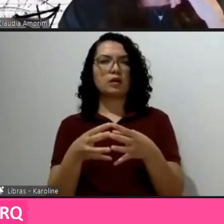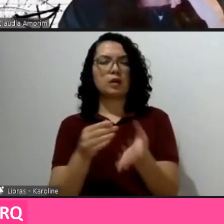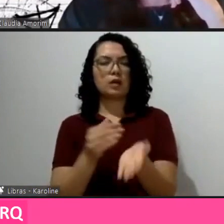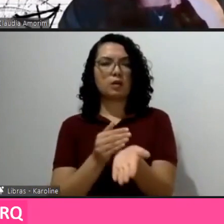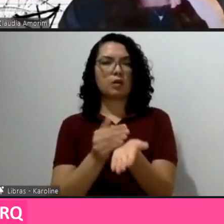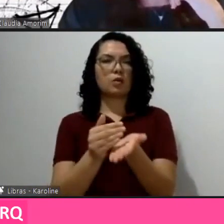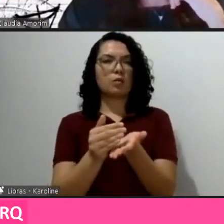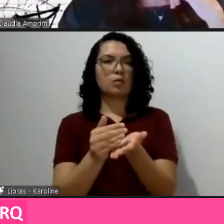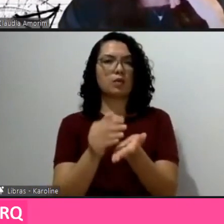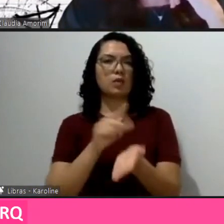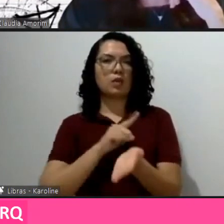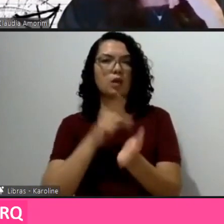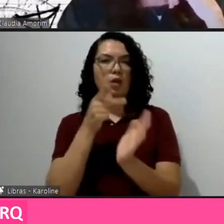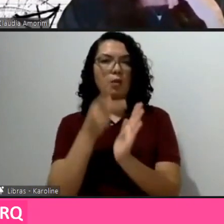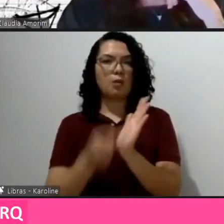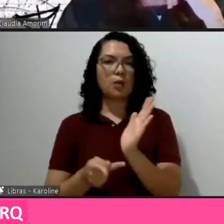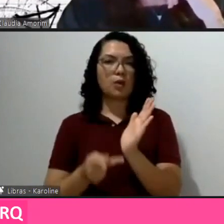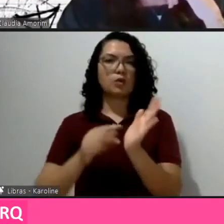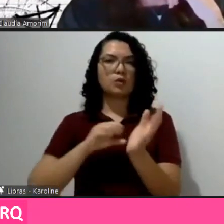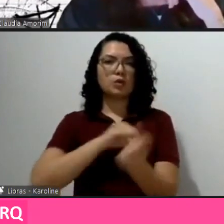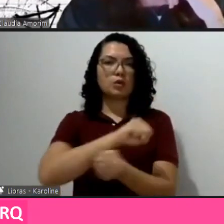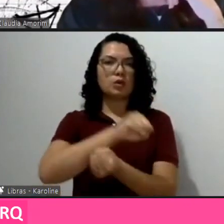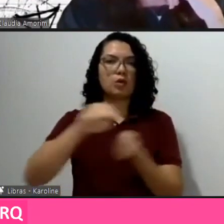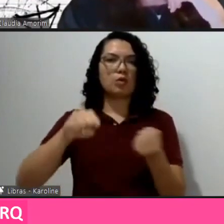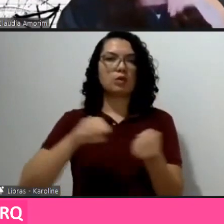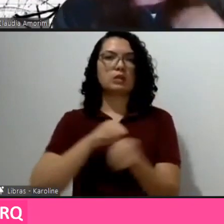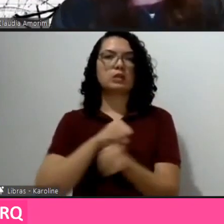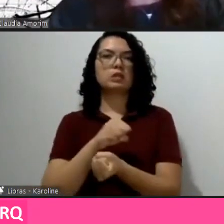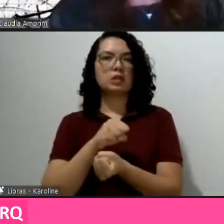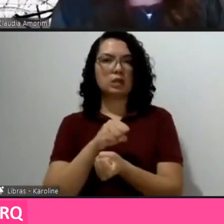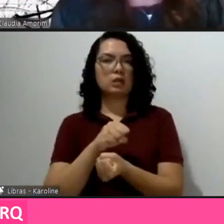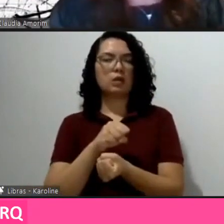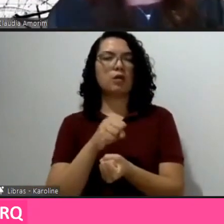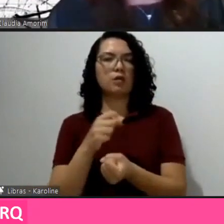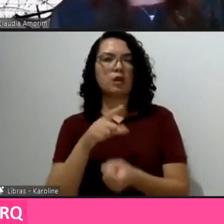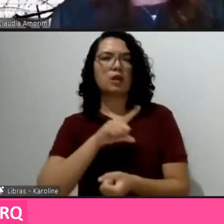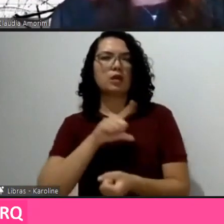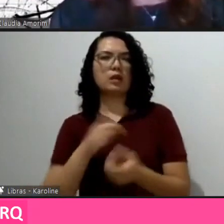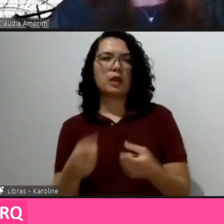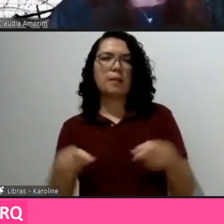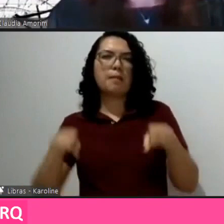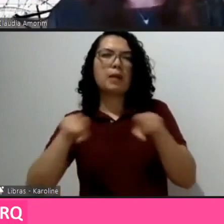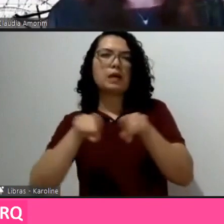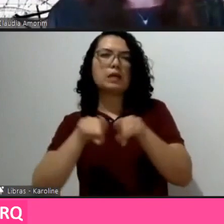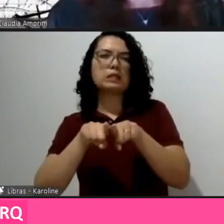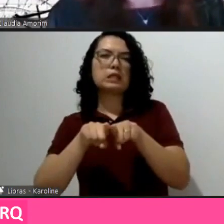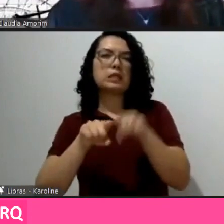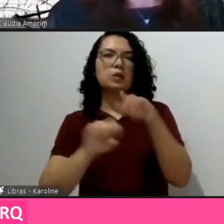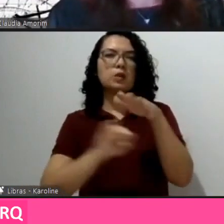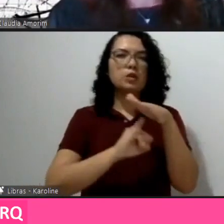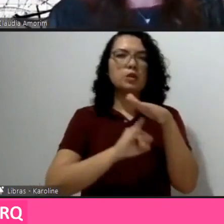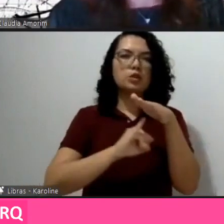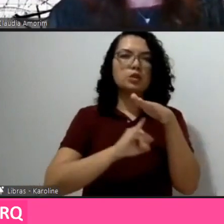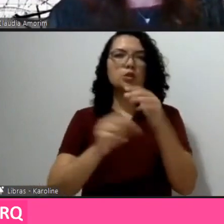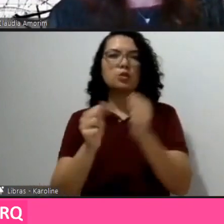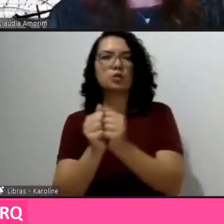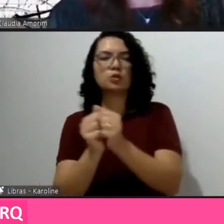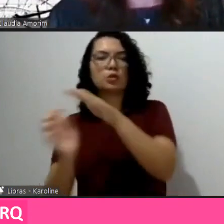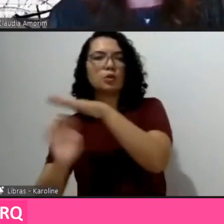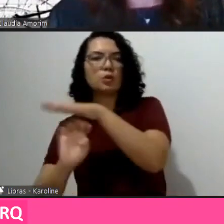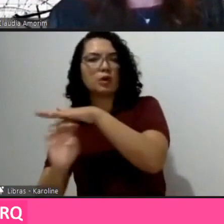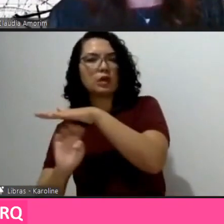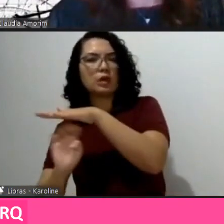o território do IC, mas outras instituições, empresas em volta, e com isso a gente tem uma